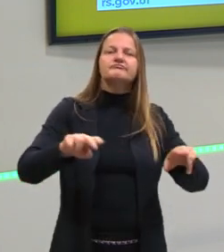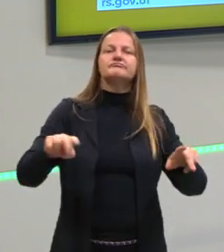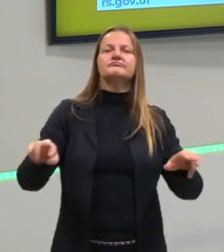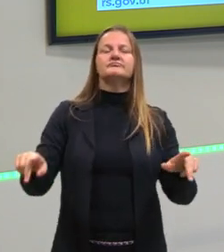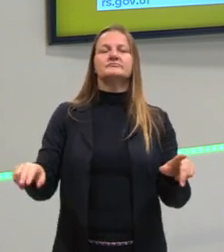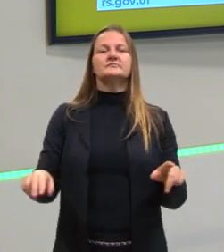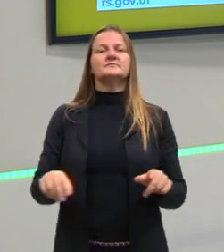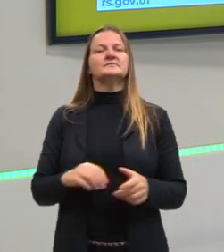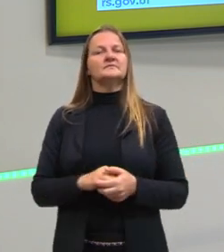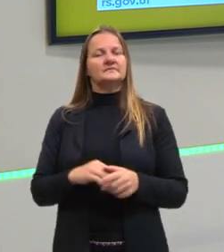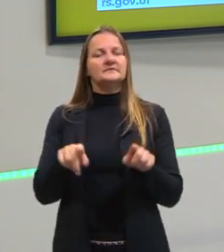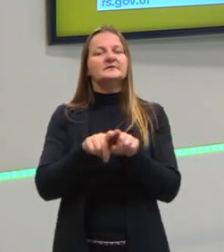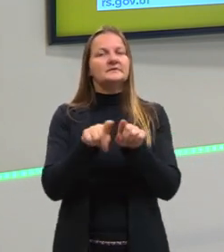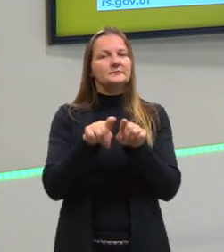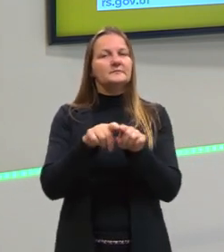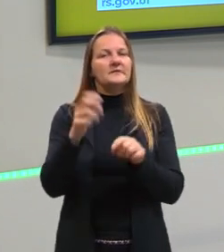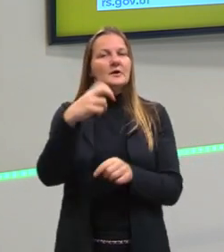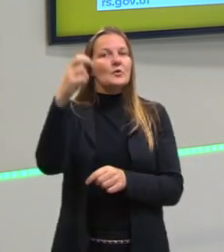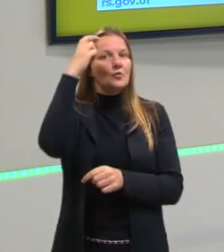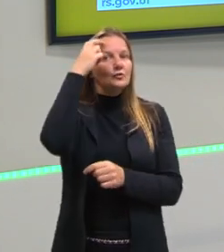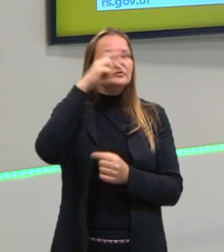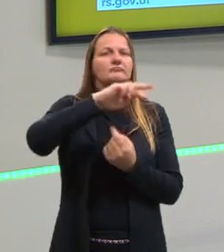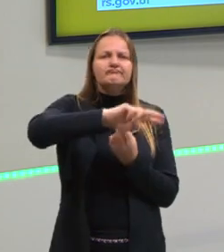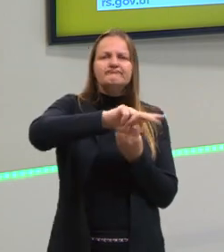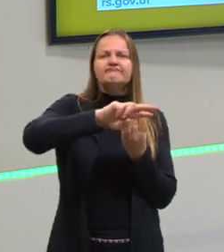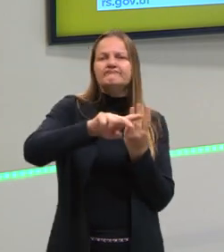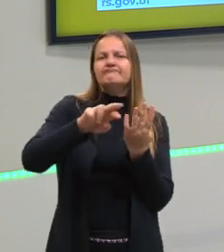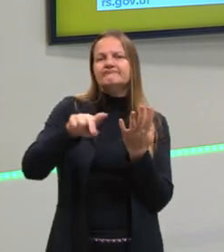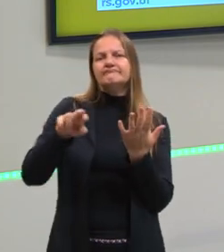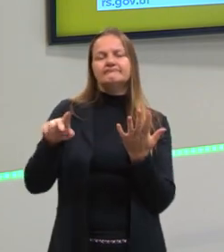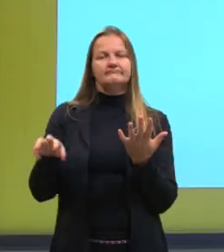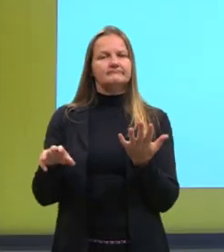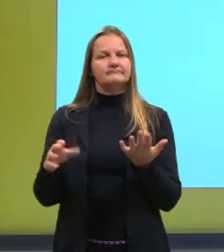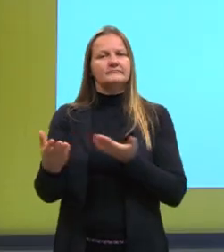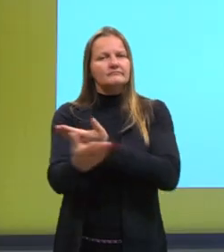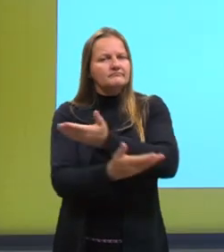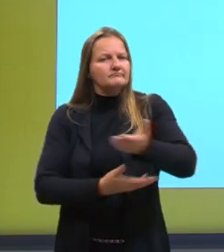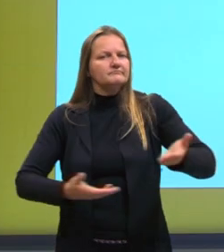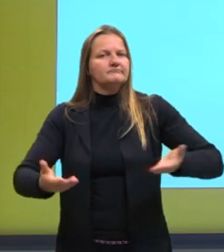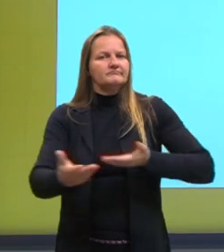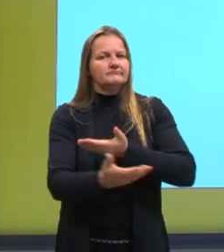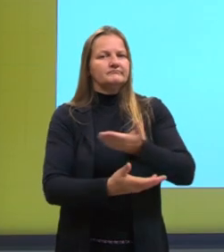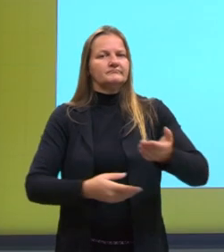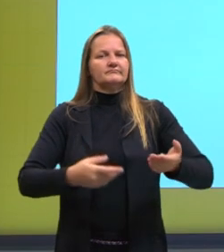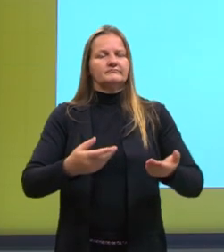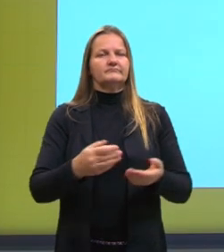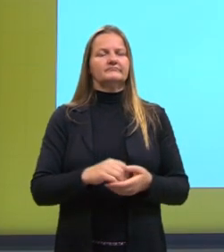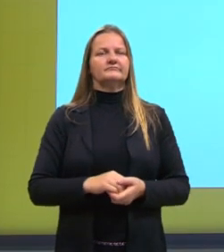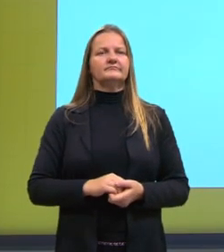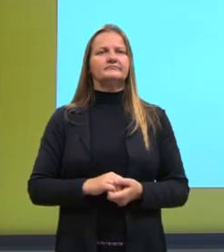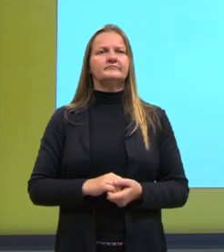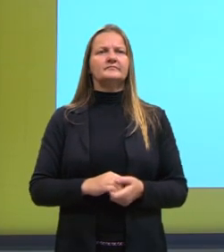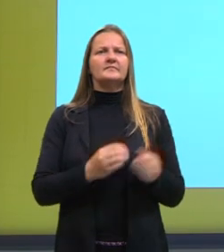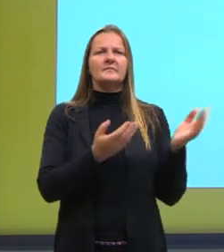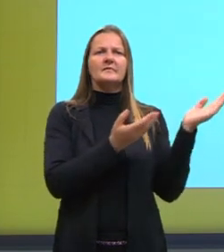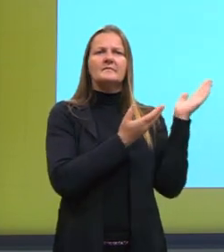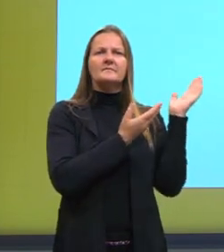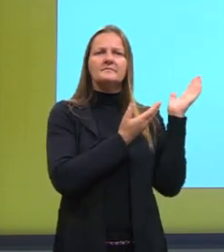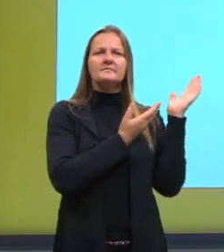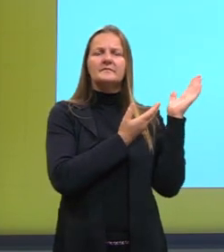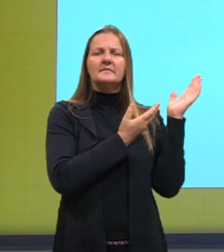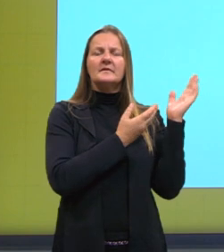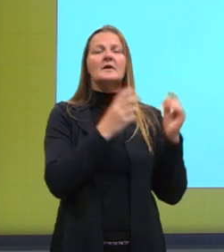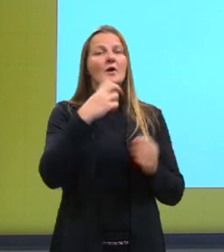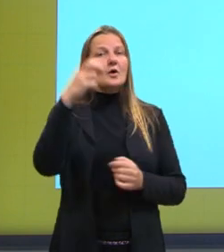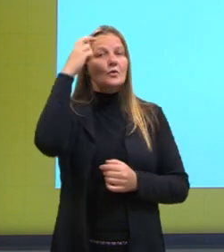que existe, que nós convivemos, ela é múltipla e variável. Olha, a cultura é duradoura.